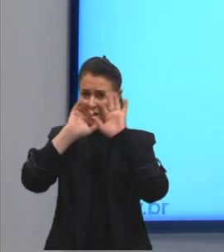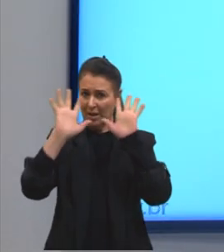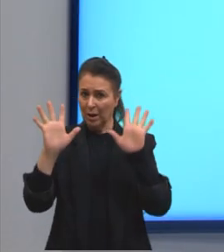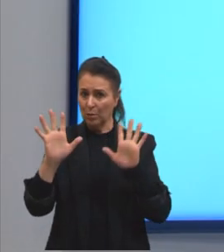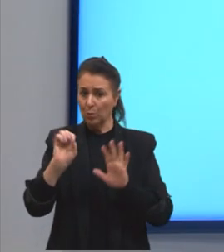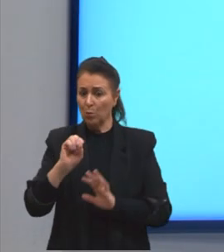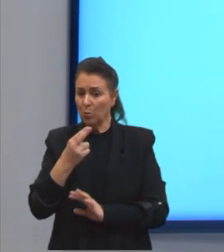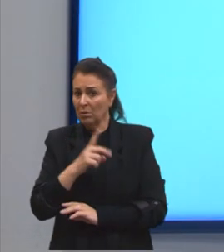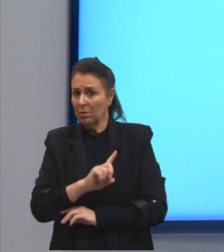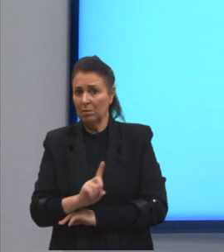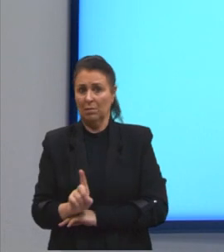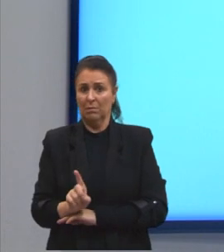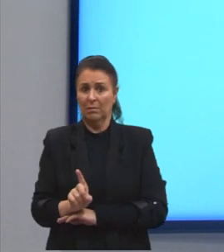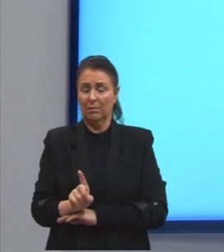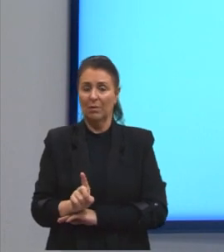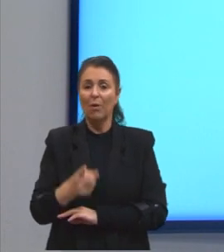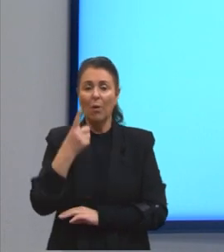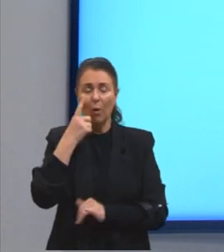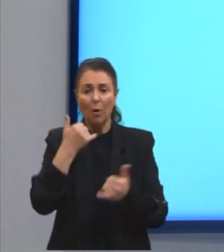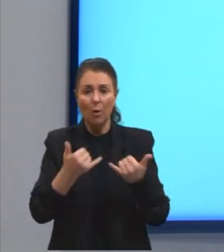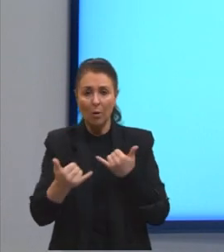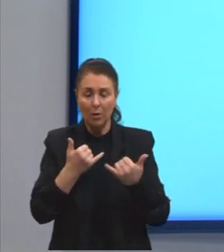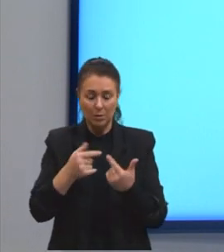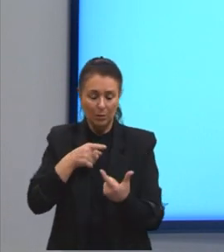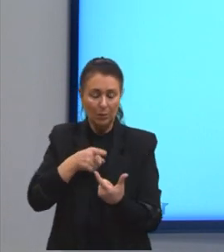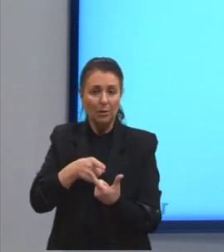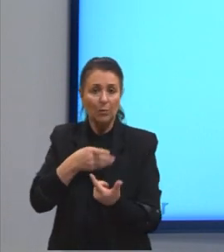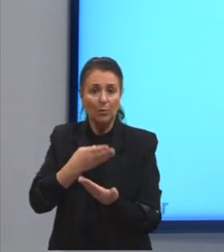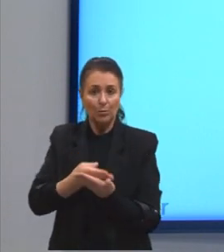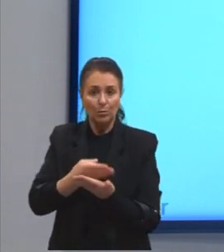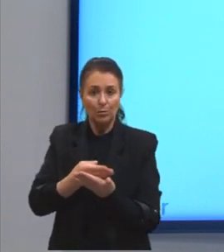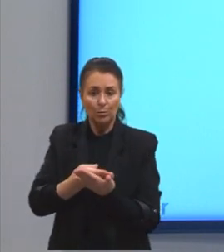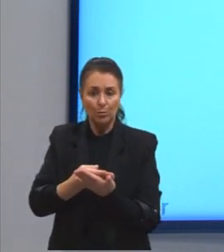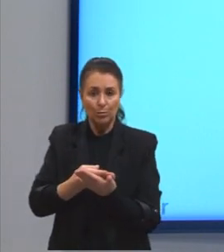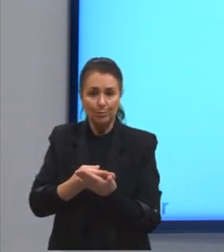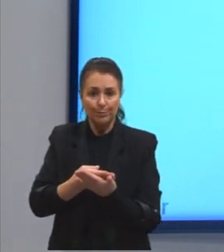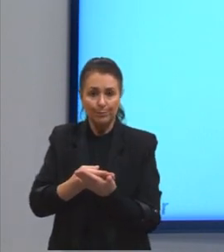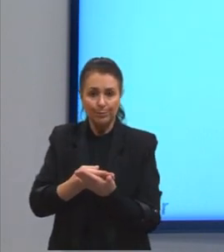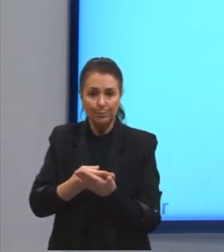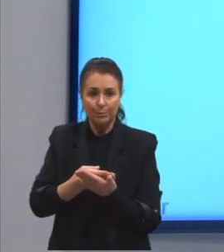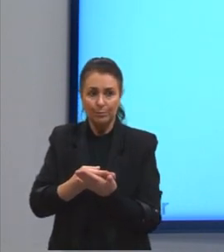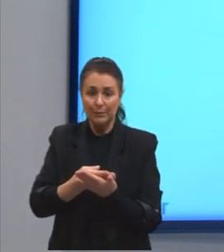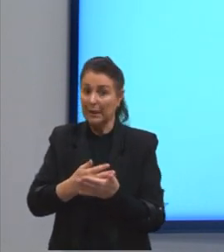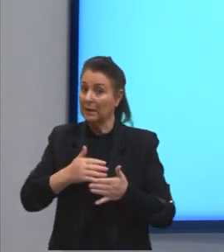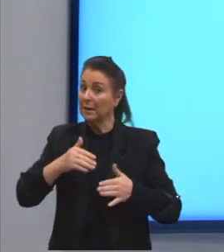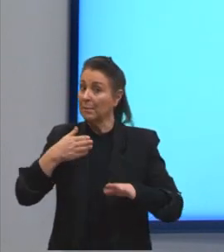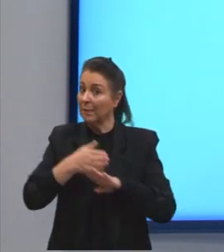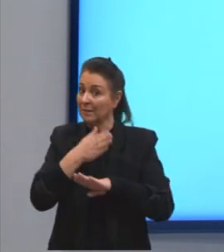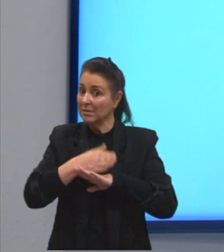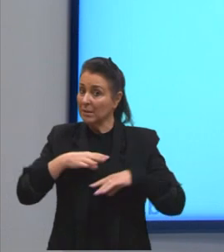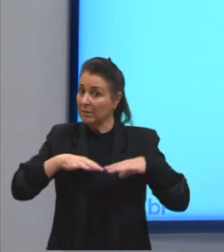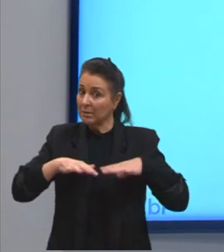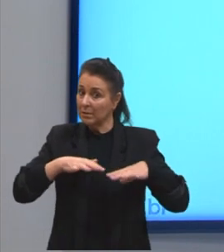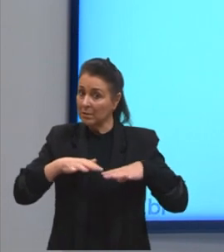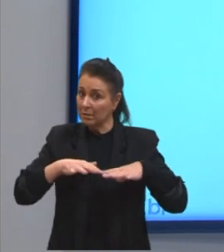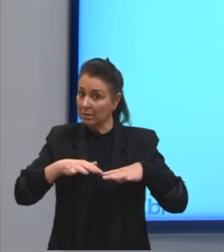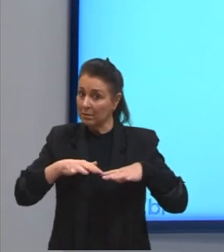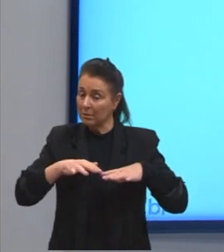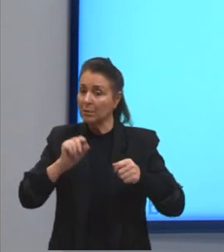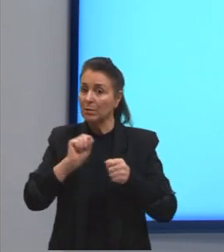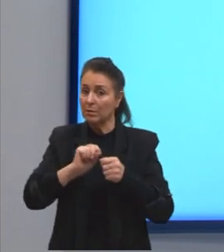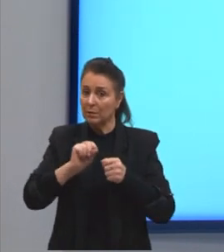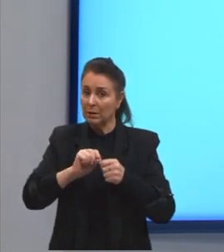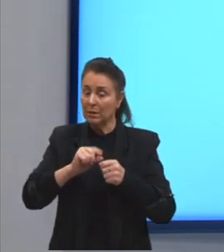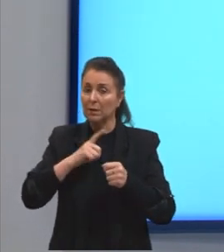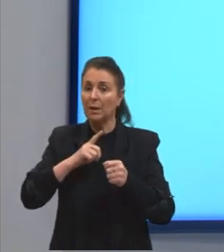Olhem ali o exemplo. Se o termo em estudo for alvo da ação, a gente vai ter ali um complemento